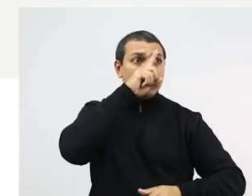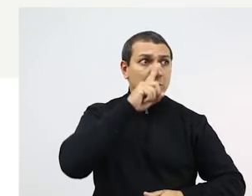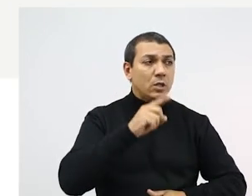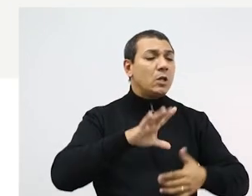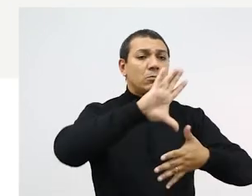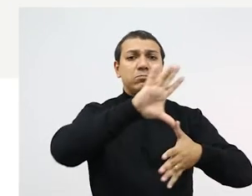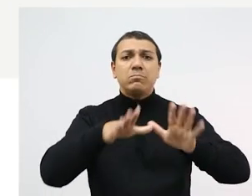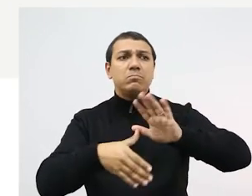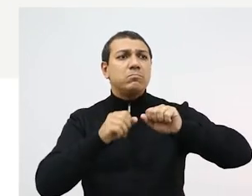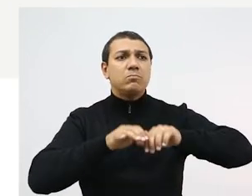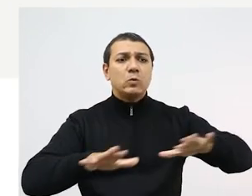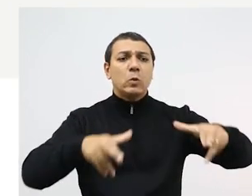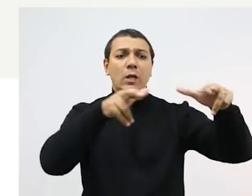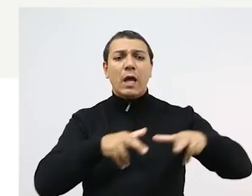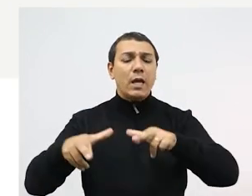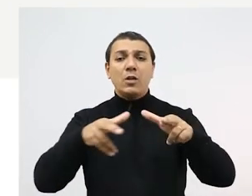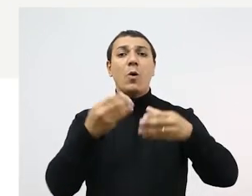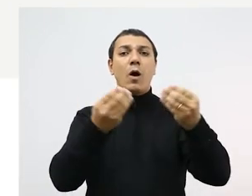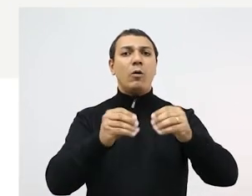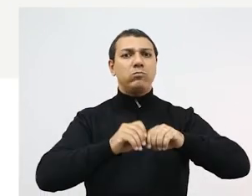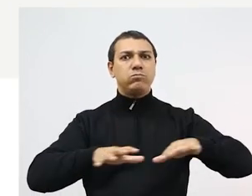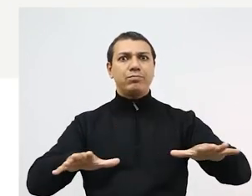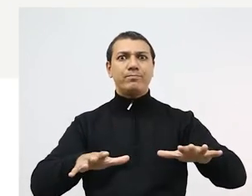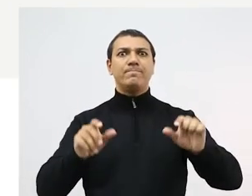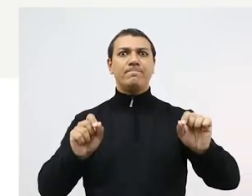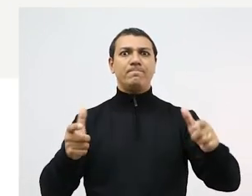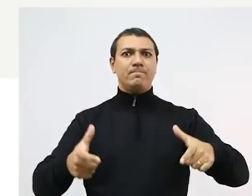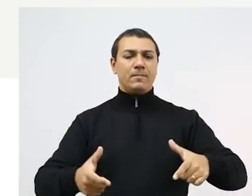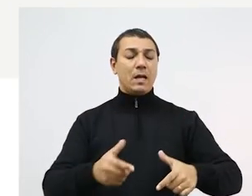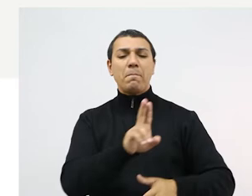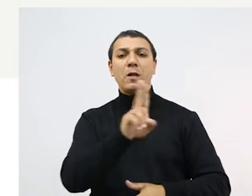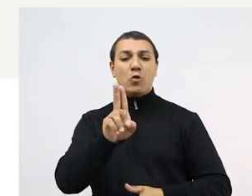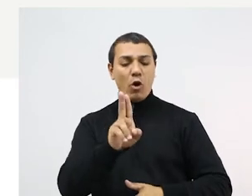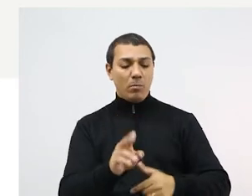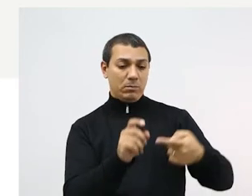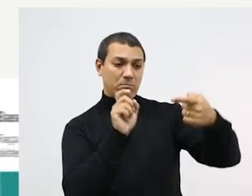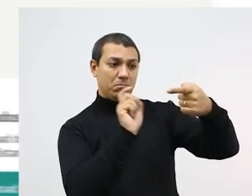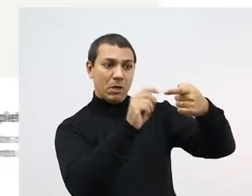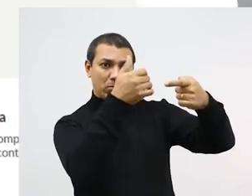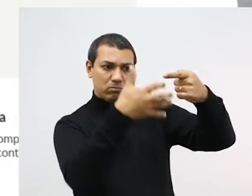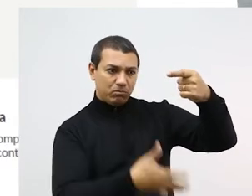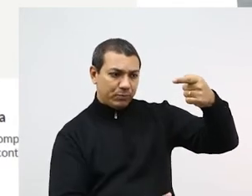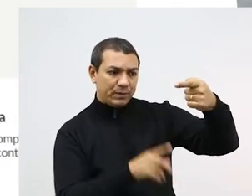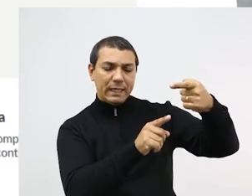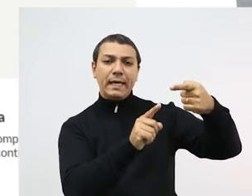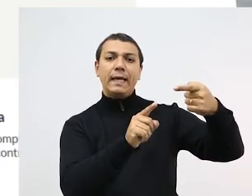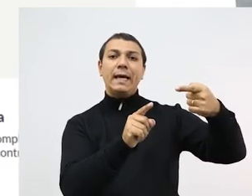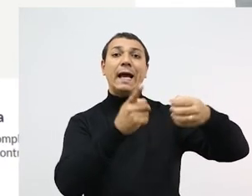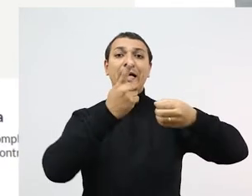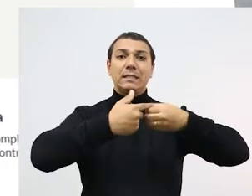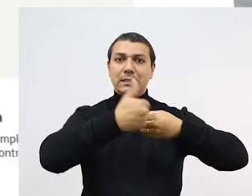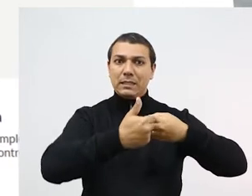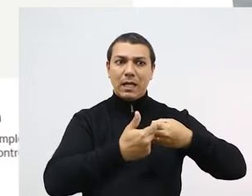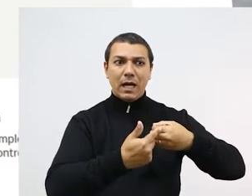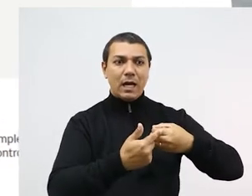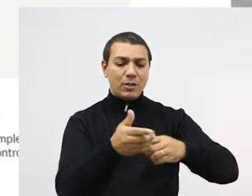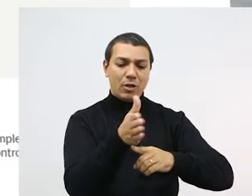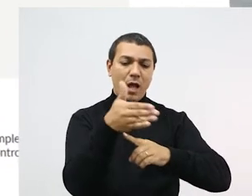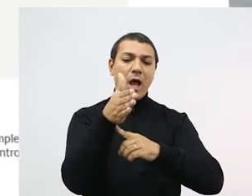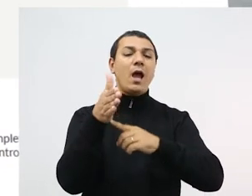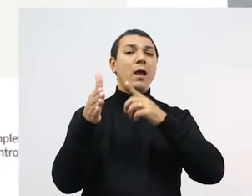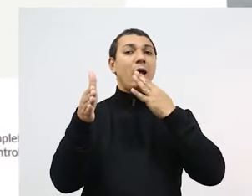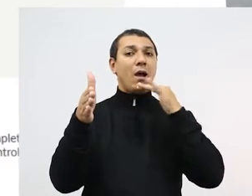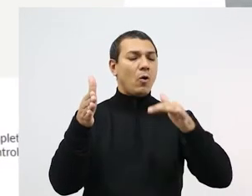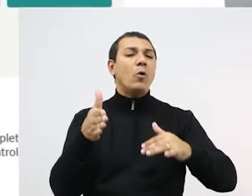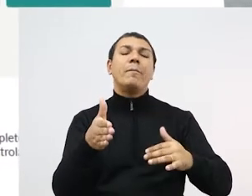indicam o grau de risco em cada uma das 20 regiões em que o Estado foi dividido. Digitando o nome da sua cidade, aparece na tela